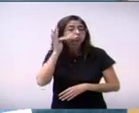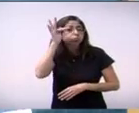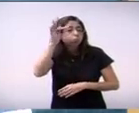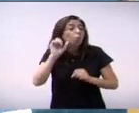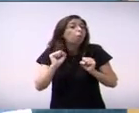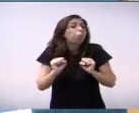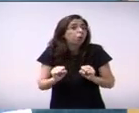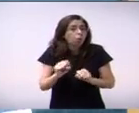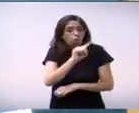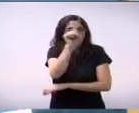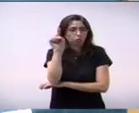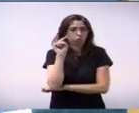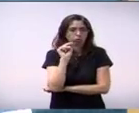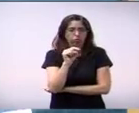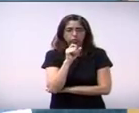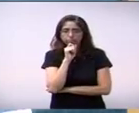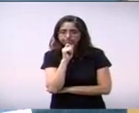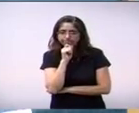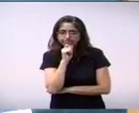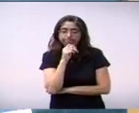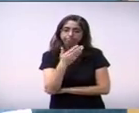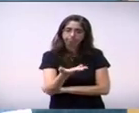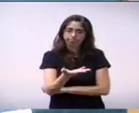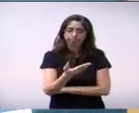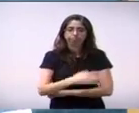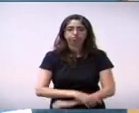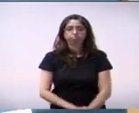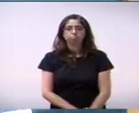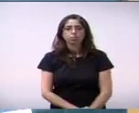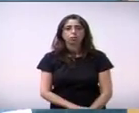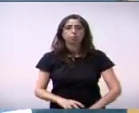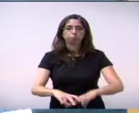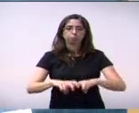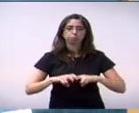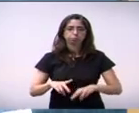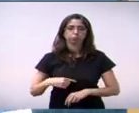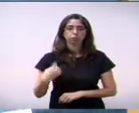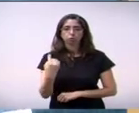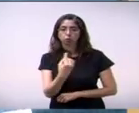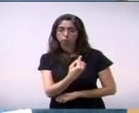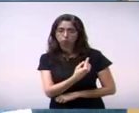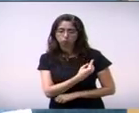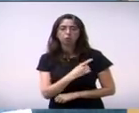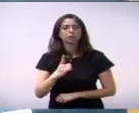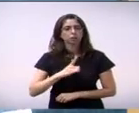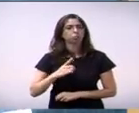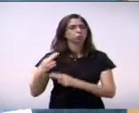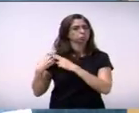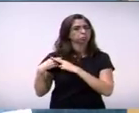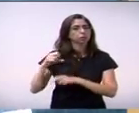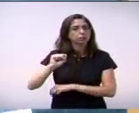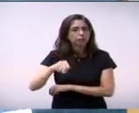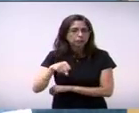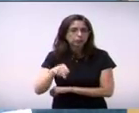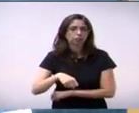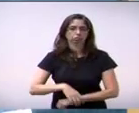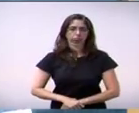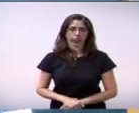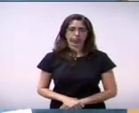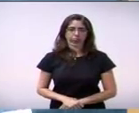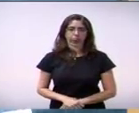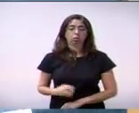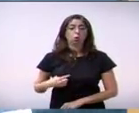Ocasionará já é. Então, nós não estamos sendo irresponsáveis, não. Ao